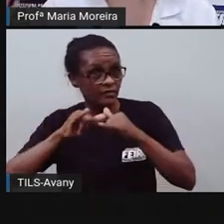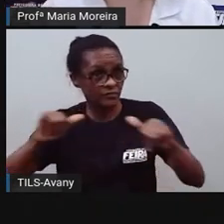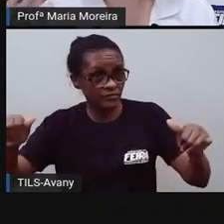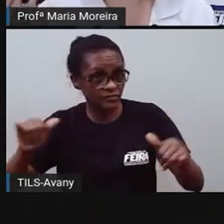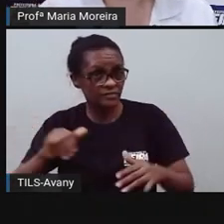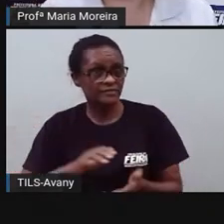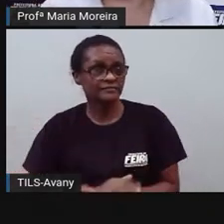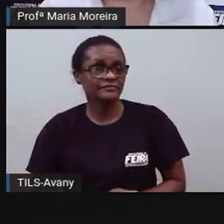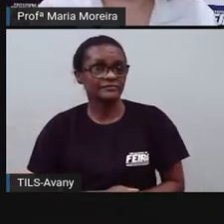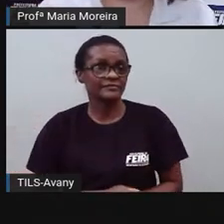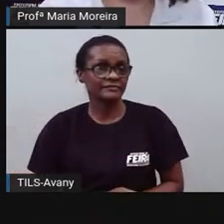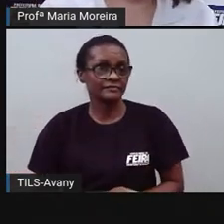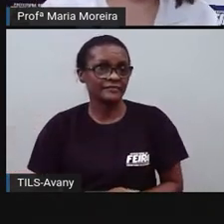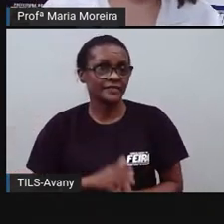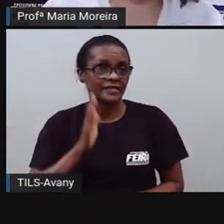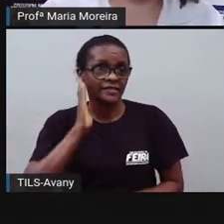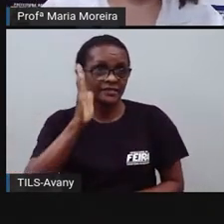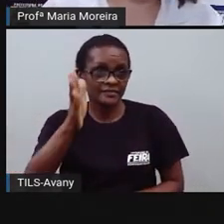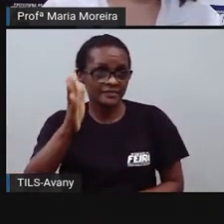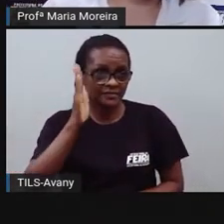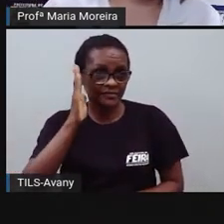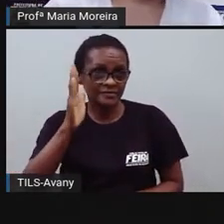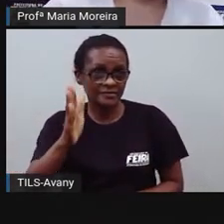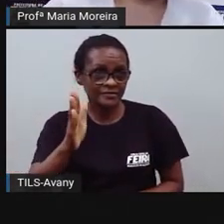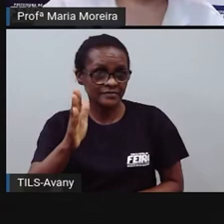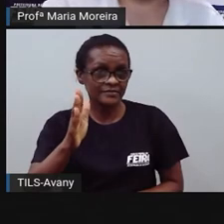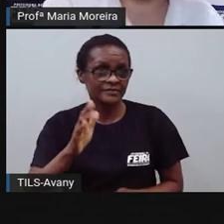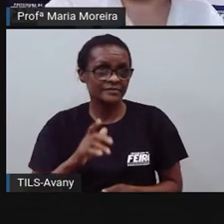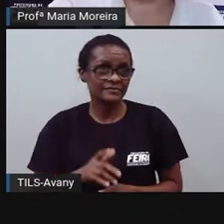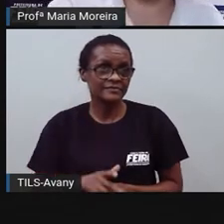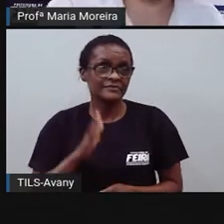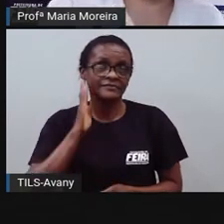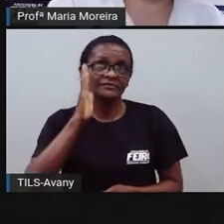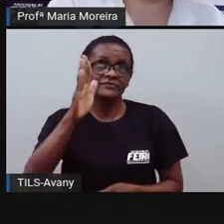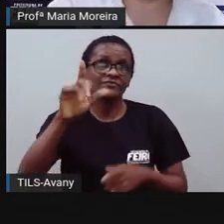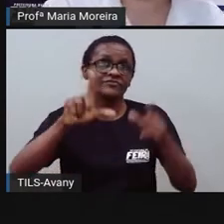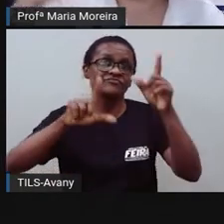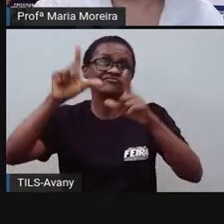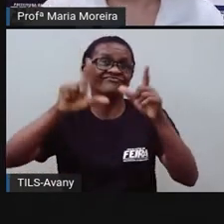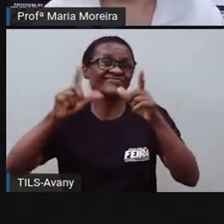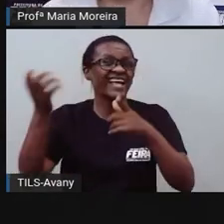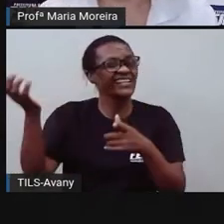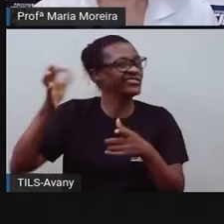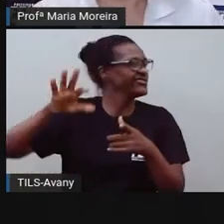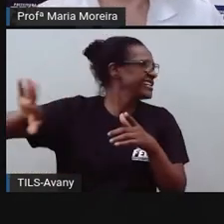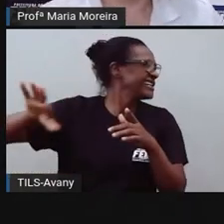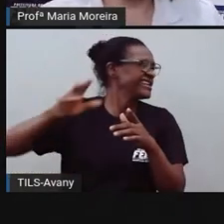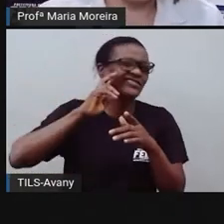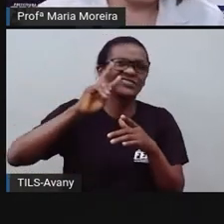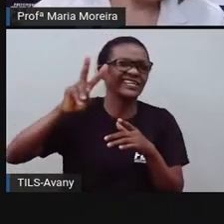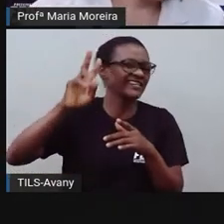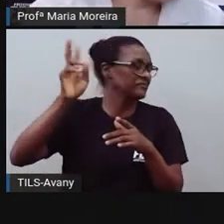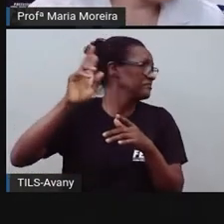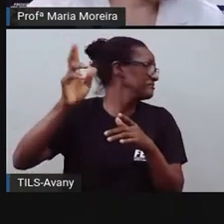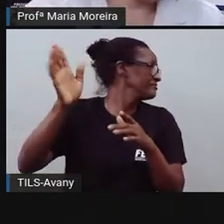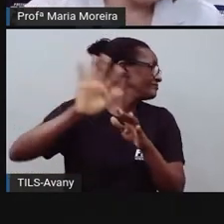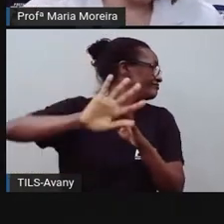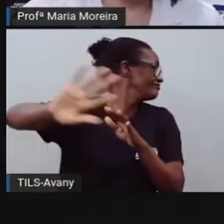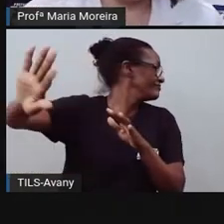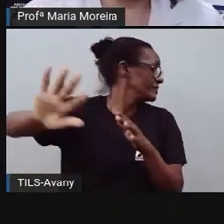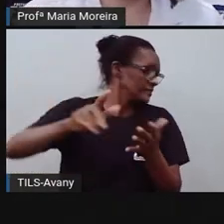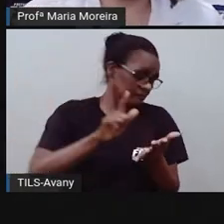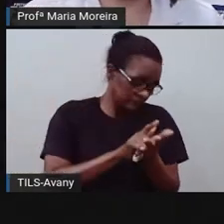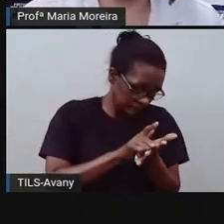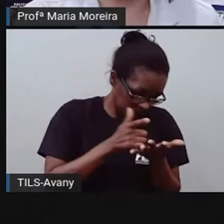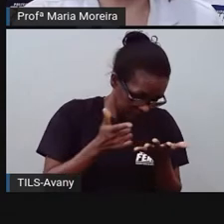E pode assistir, mas a gente também tem a opção de levantar. não estou a fim de assistir isso aqui, não quero saber dessa notícia e levantar. Mas é sempre